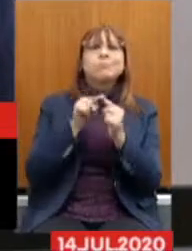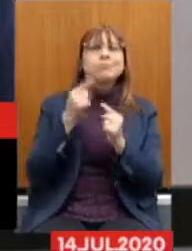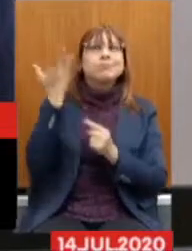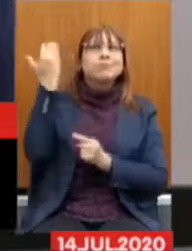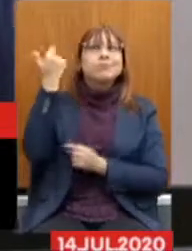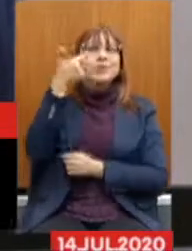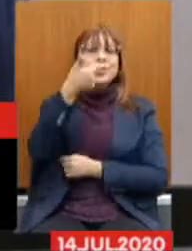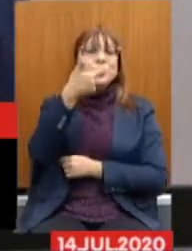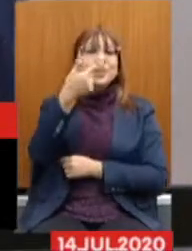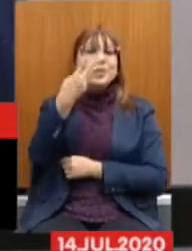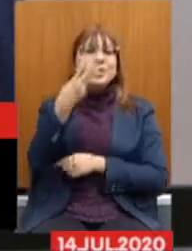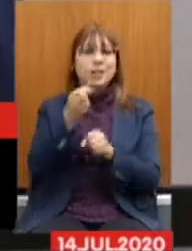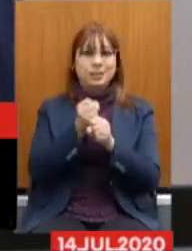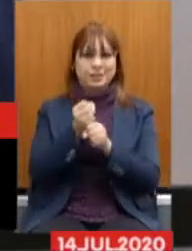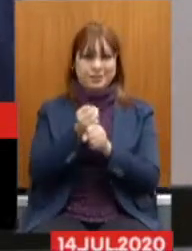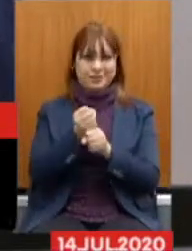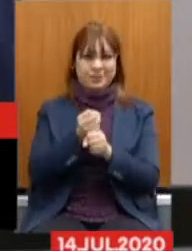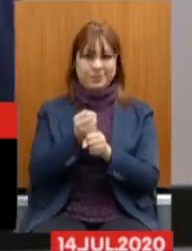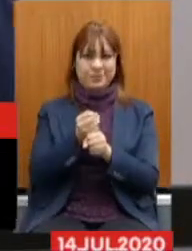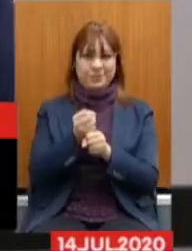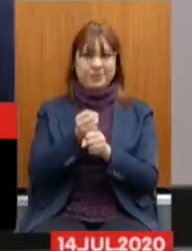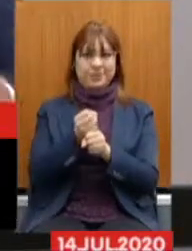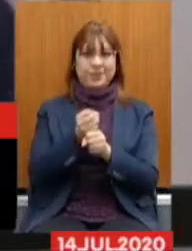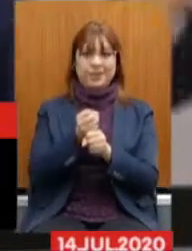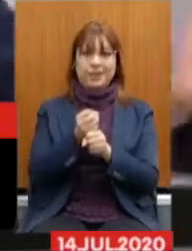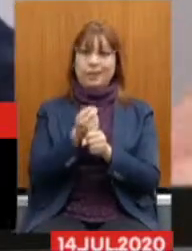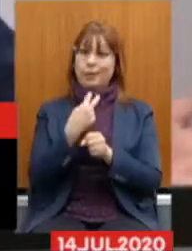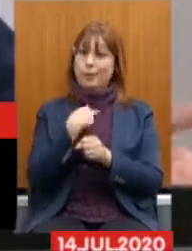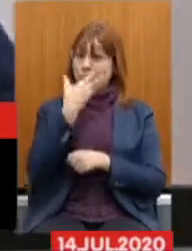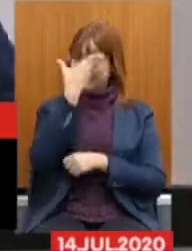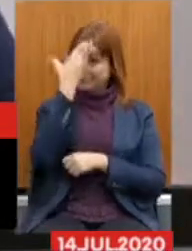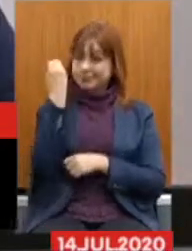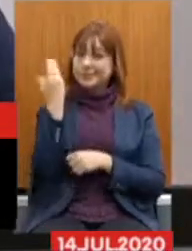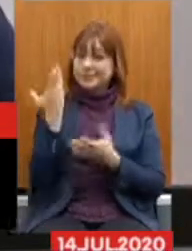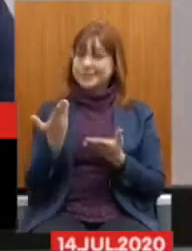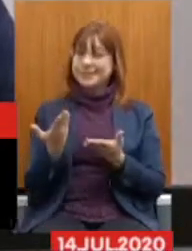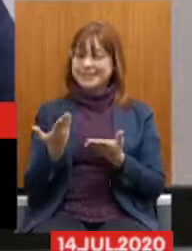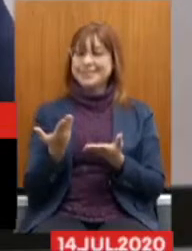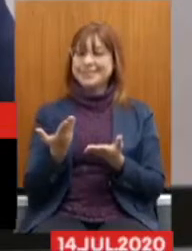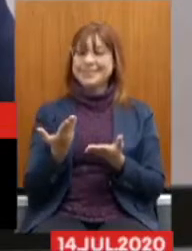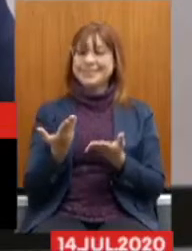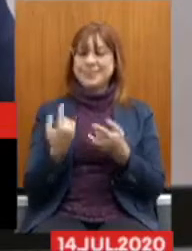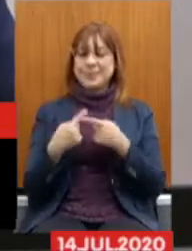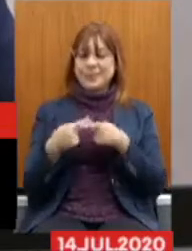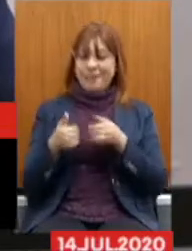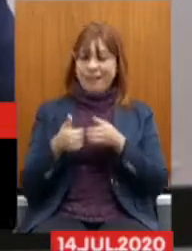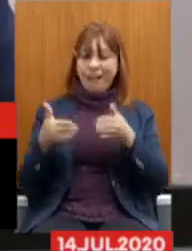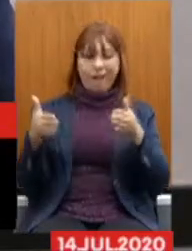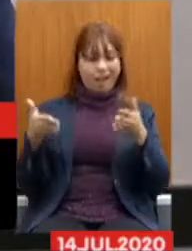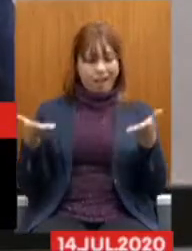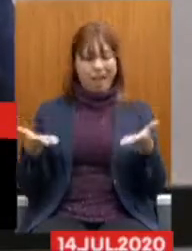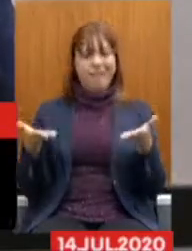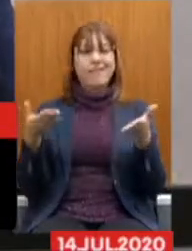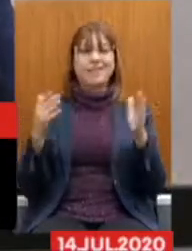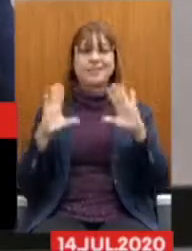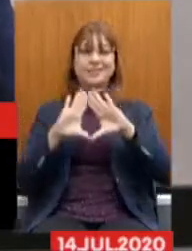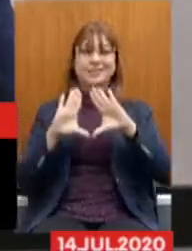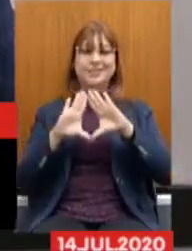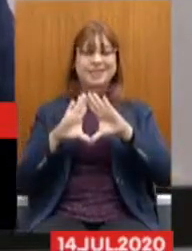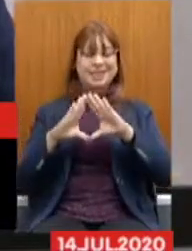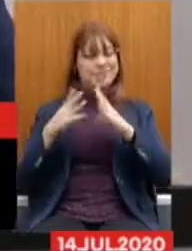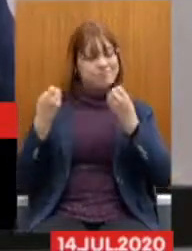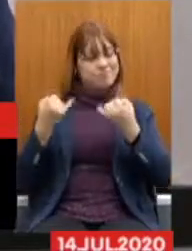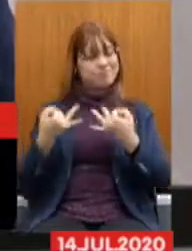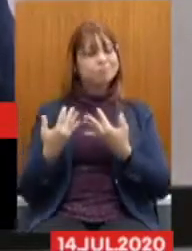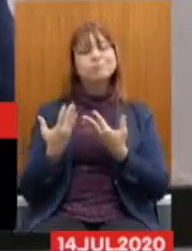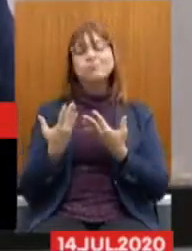anos atrás, podemos esquecer, onde abriu a porta dessa casa, mostrando tudo o que acontece